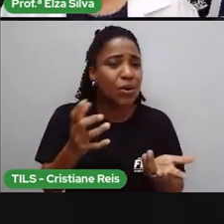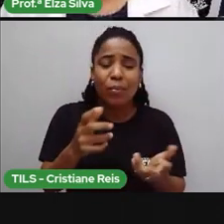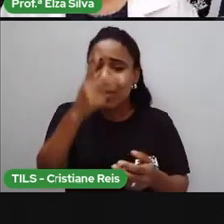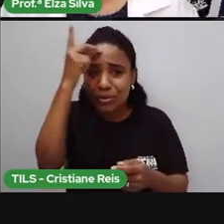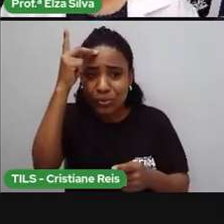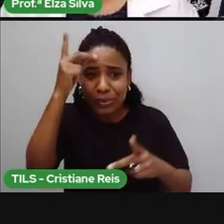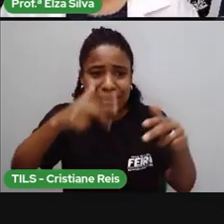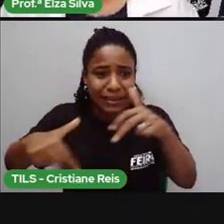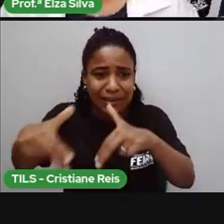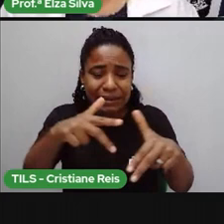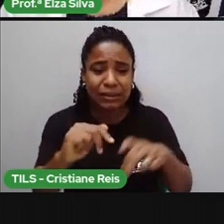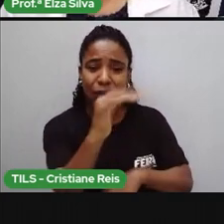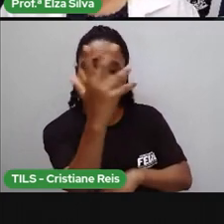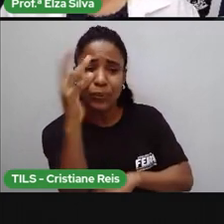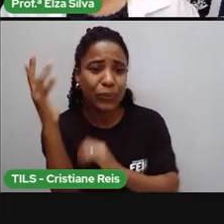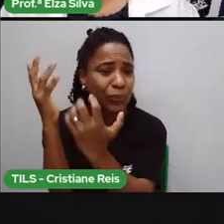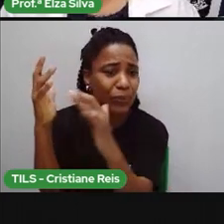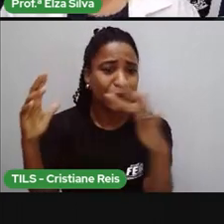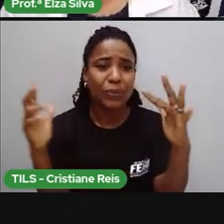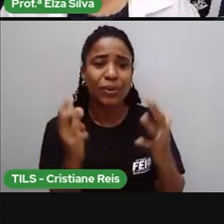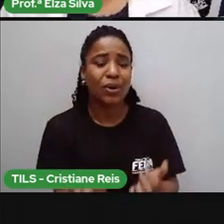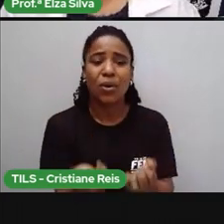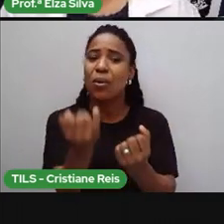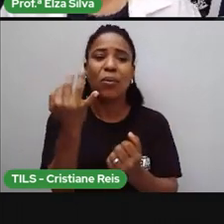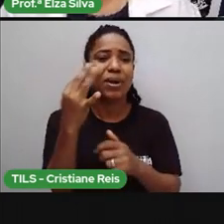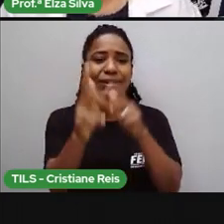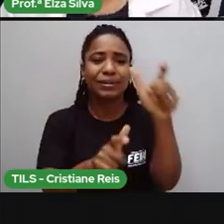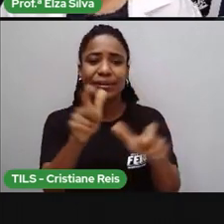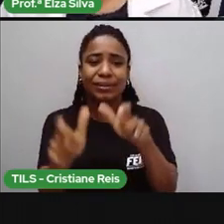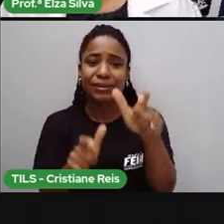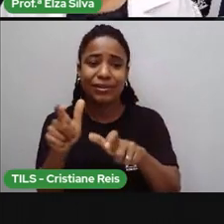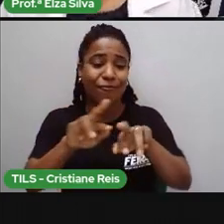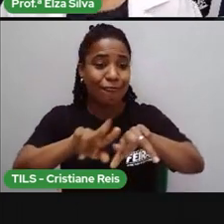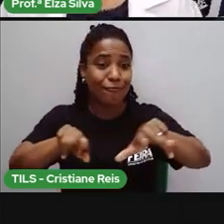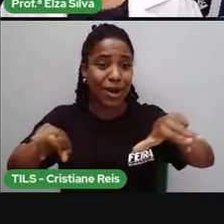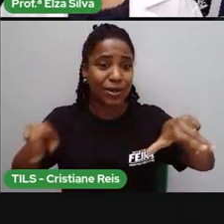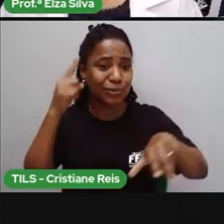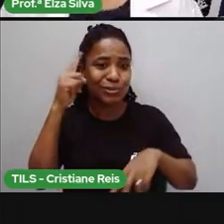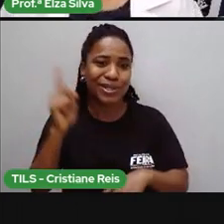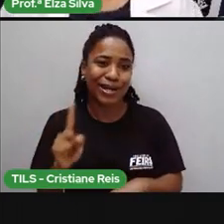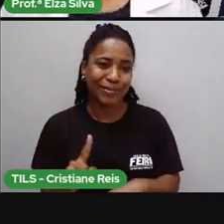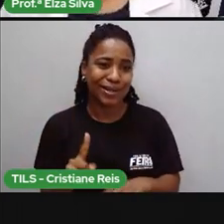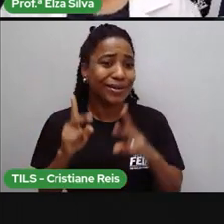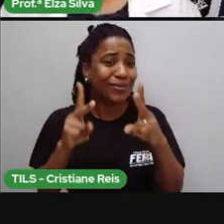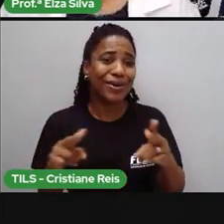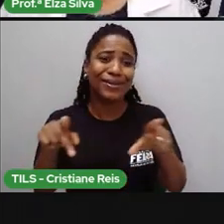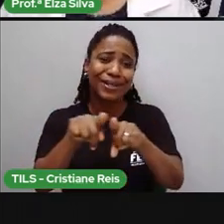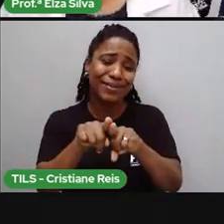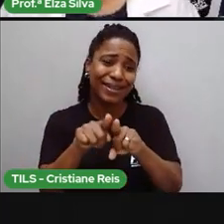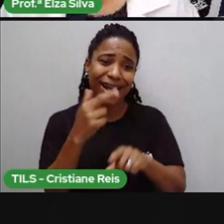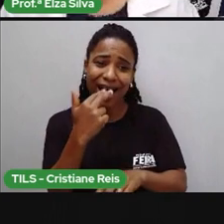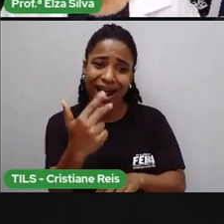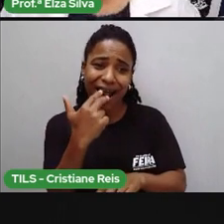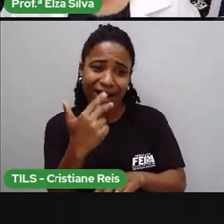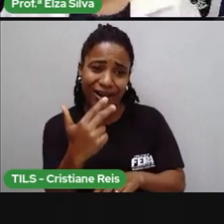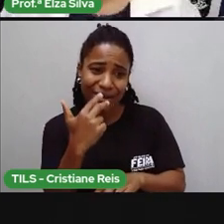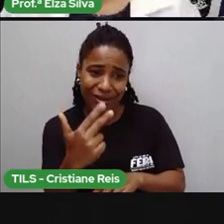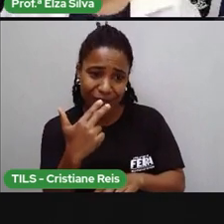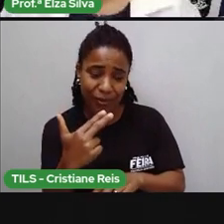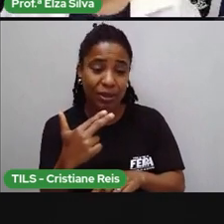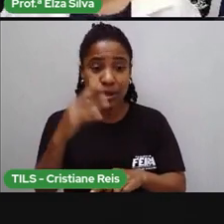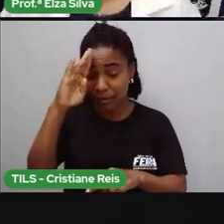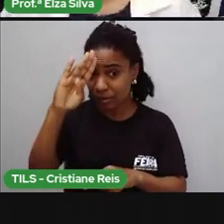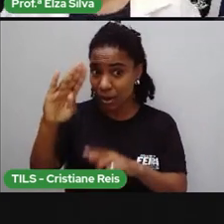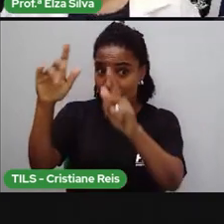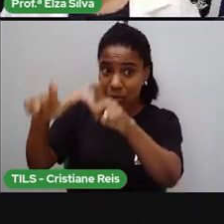ainda não foram nem catalogadas, a mesma coisa acontece com as línguas. Existem muitas línguas, principalmente na região Pacífica,